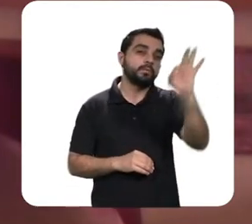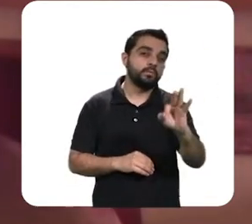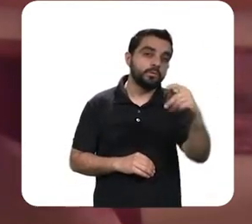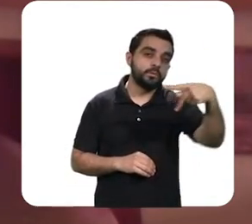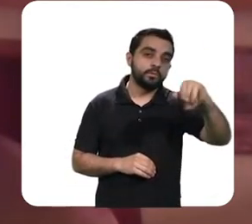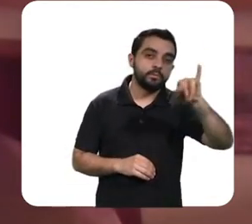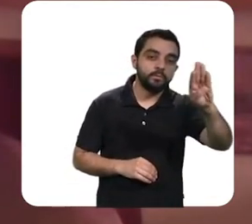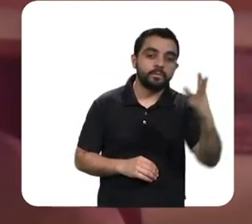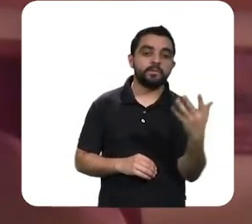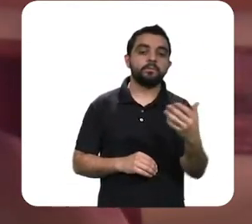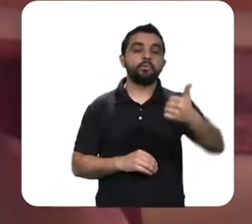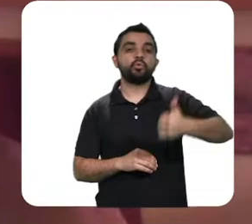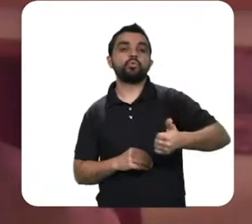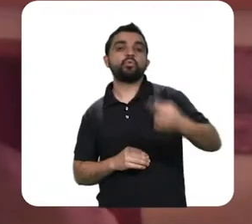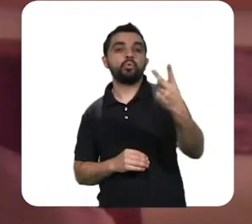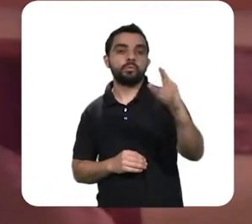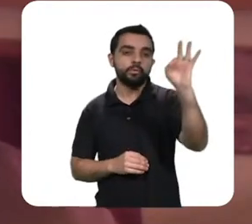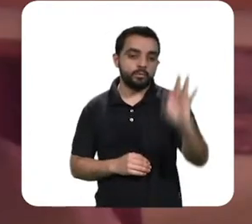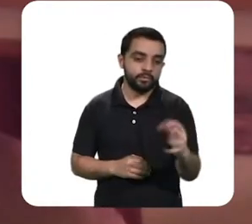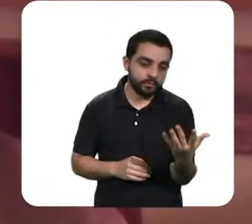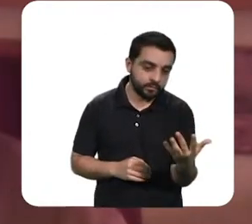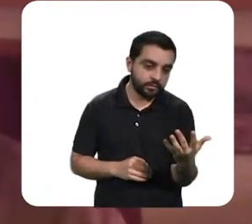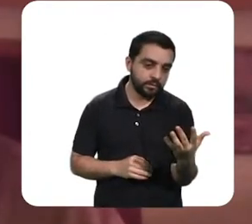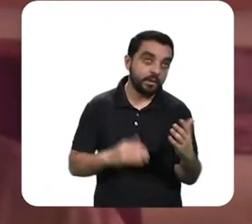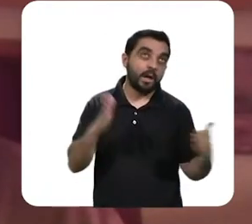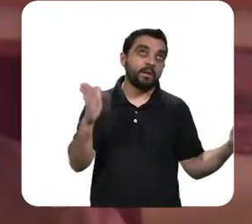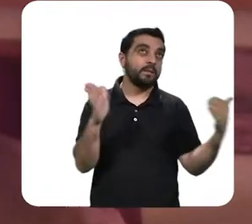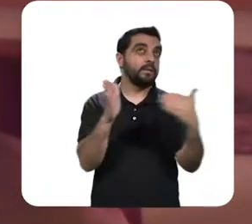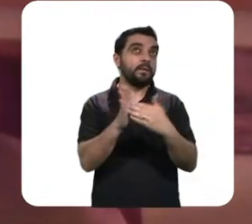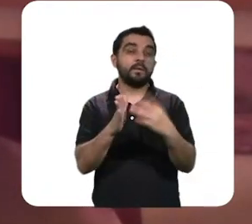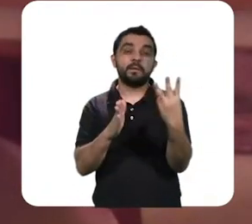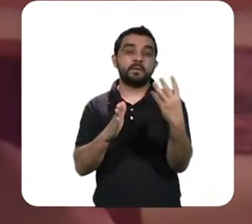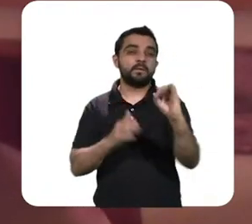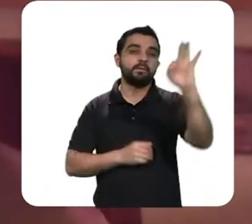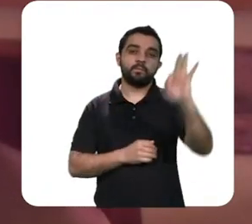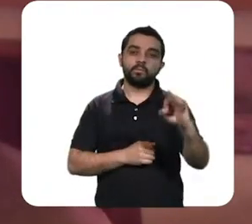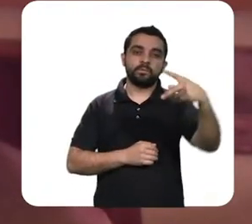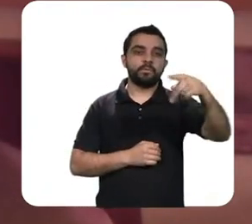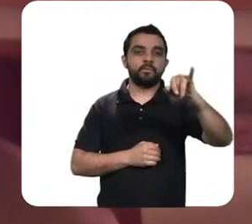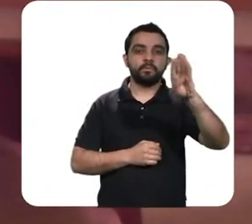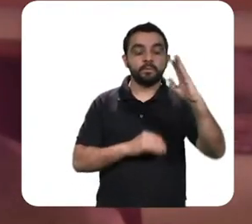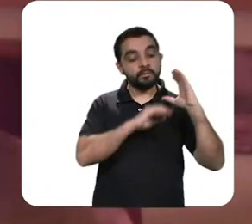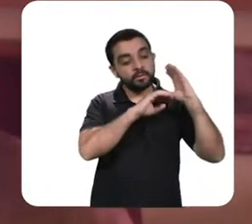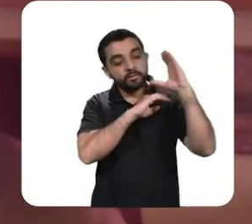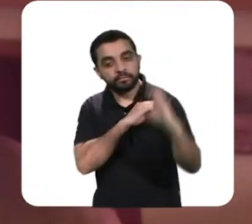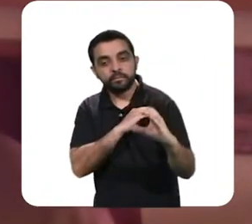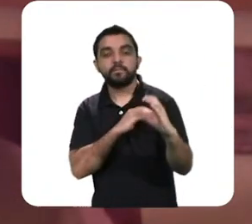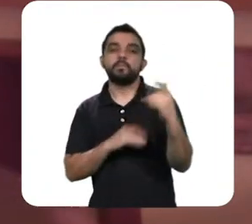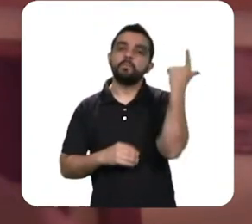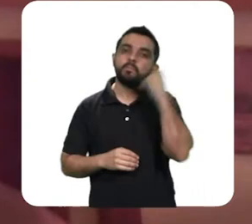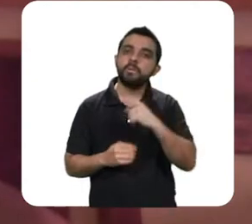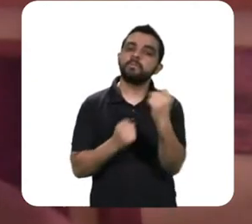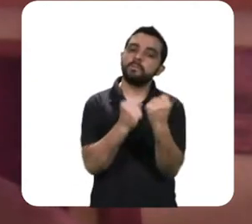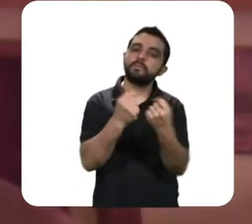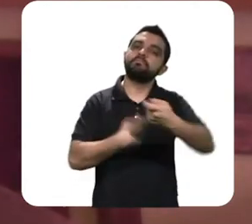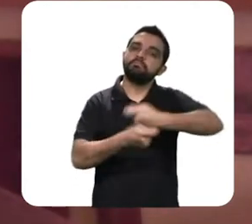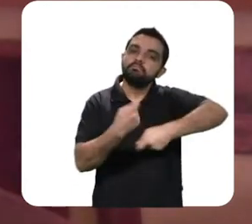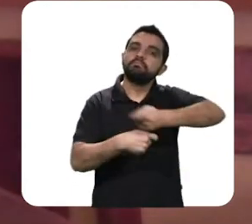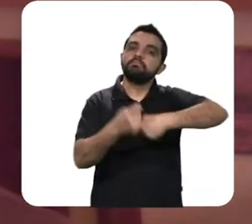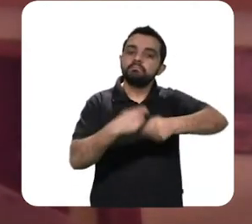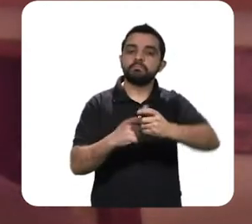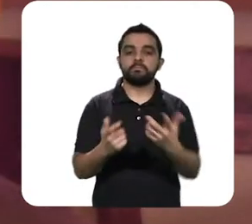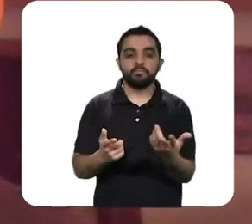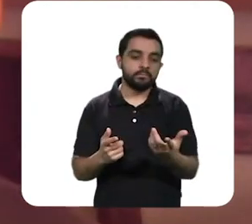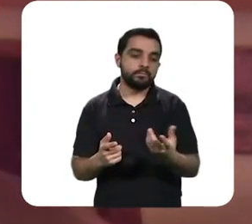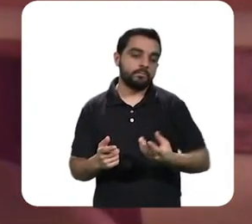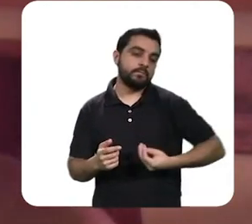12% do PIB 30% do PIB ou mais até para manter a economia do que ela tem de